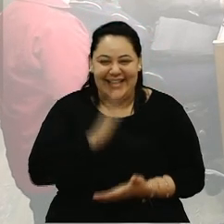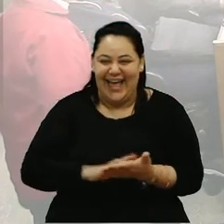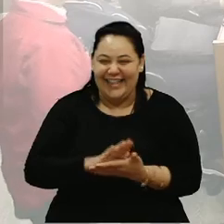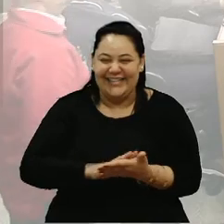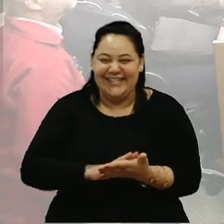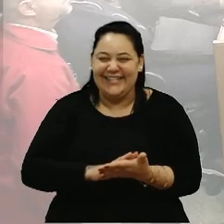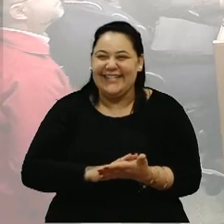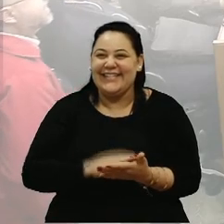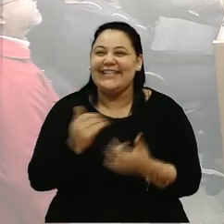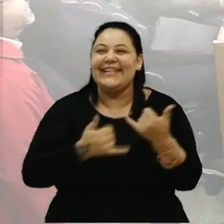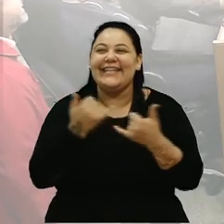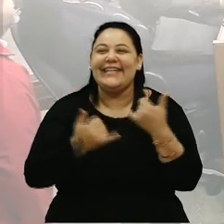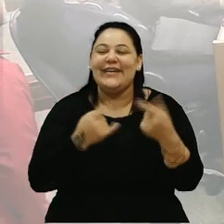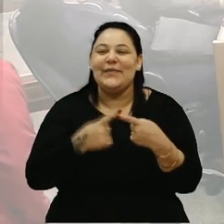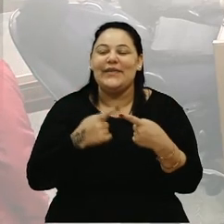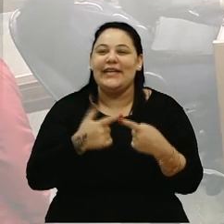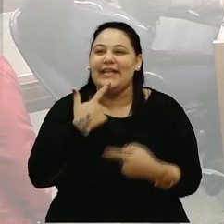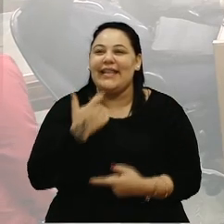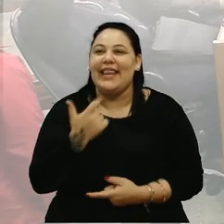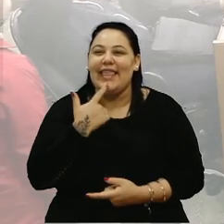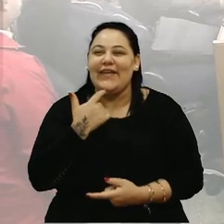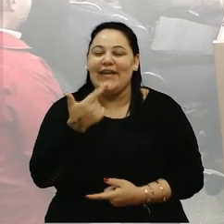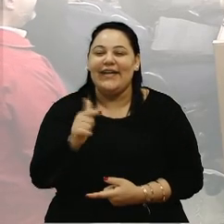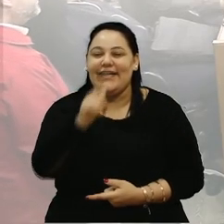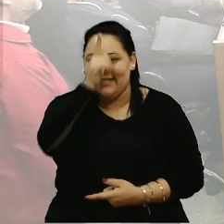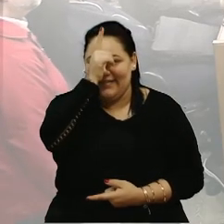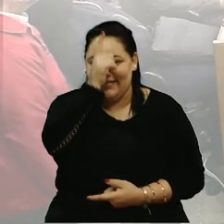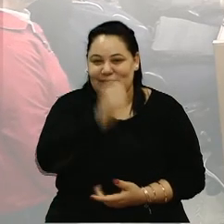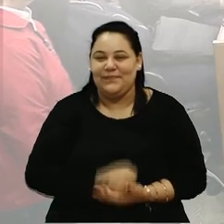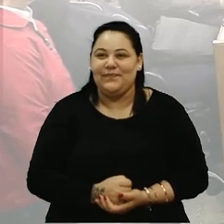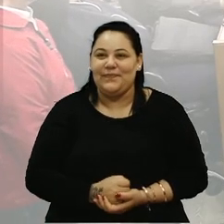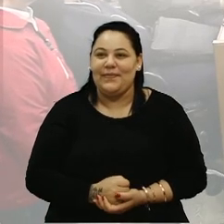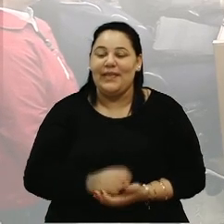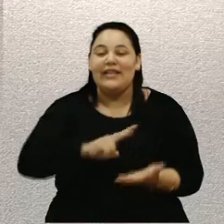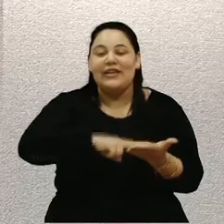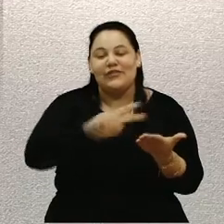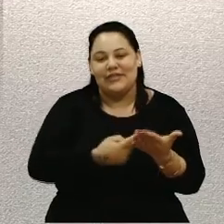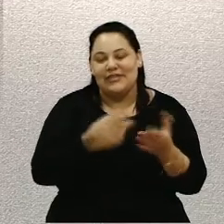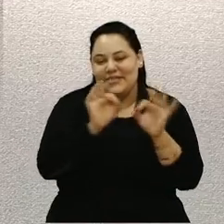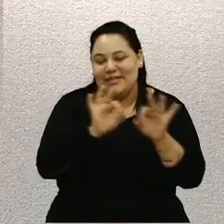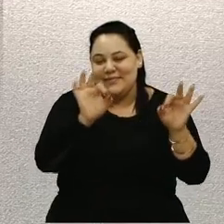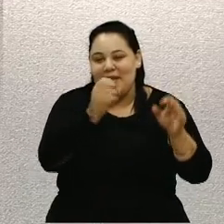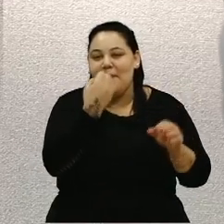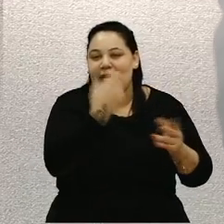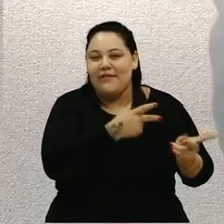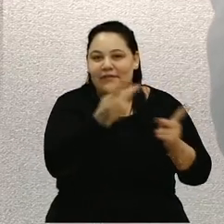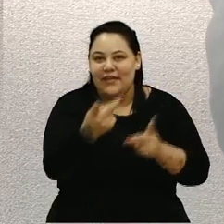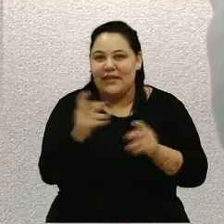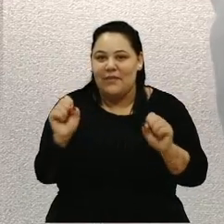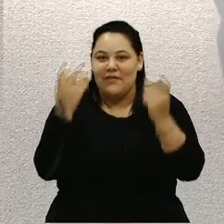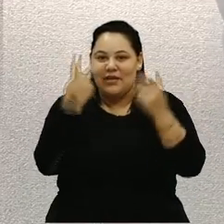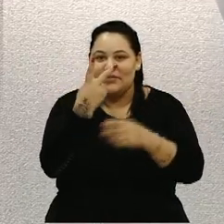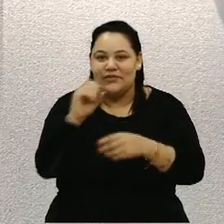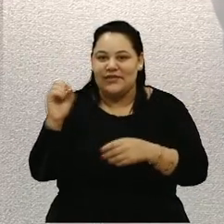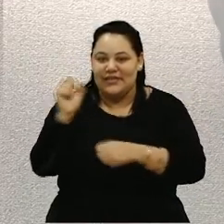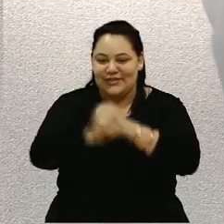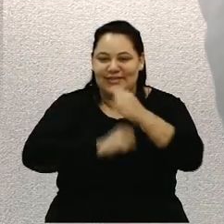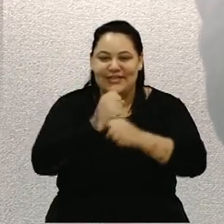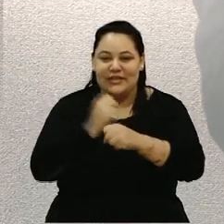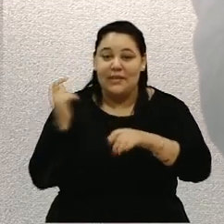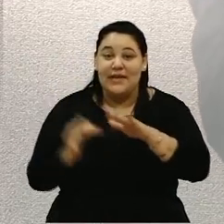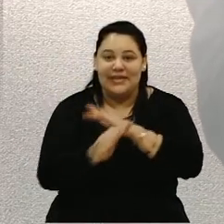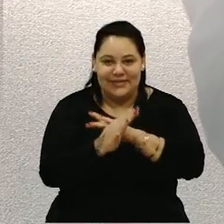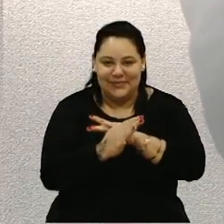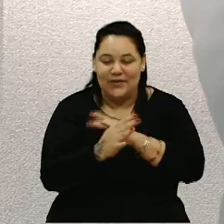traduzindo, será bem-vindo. é a festa dos 200 anos da imigração, que começou